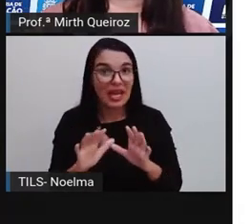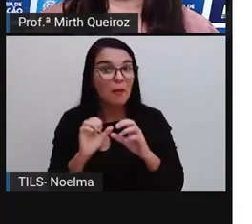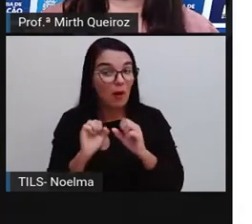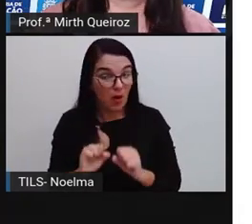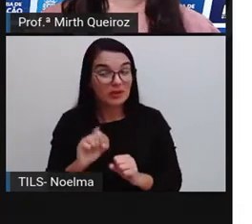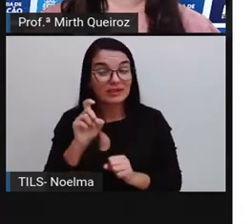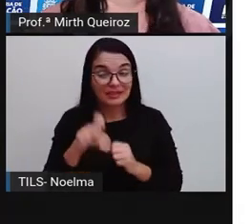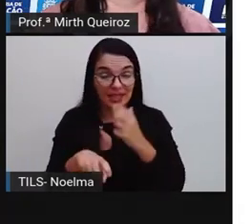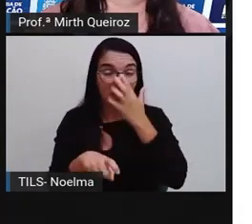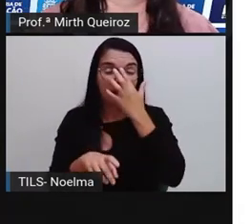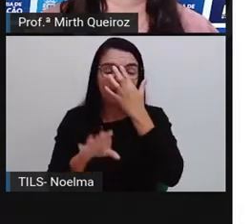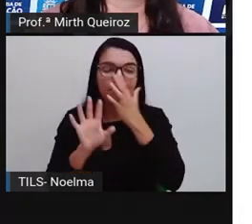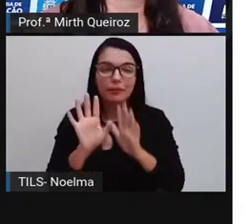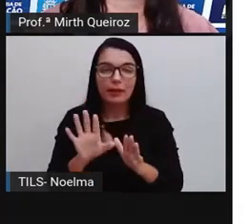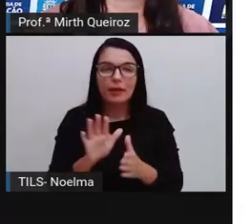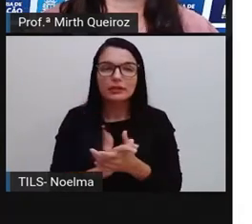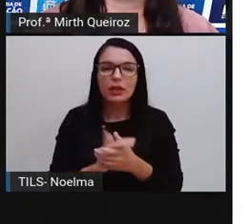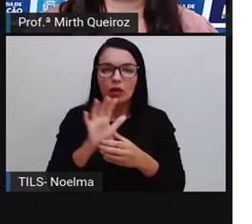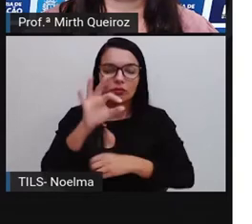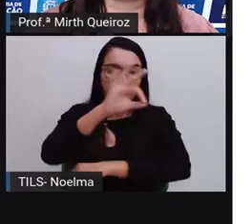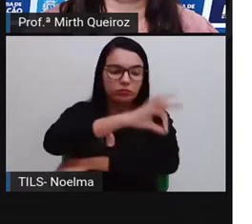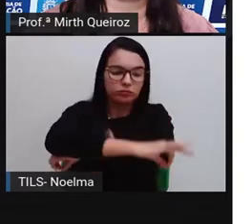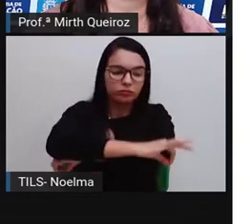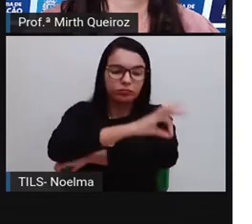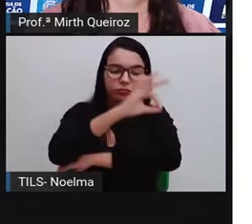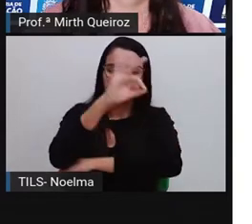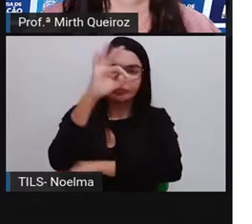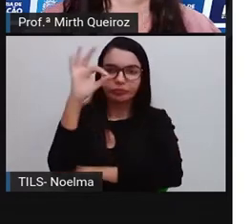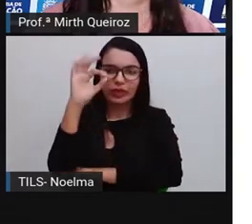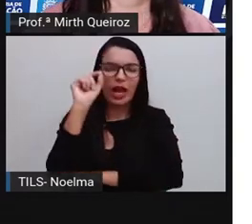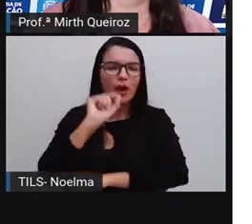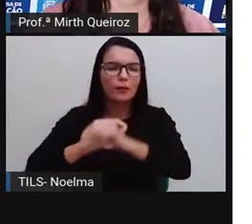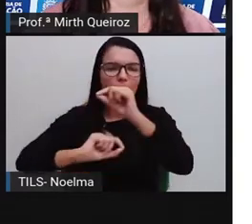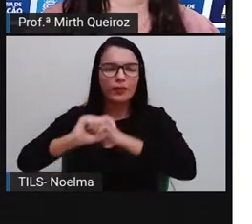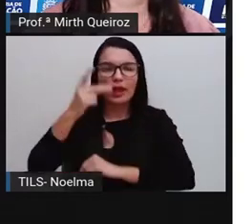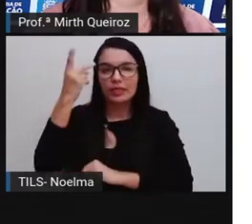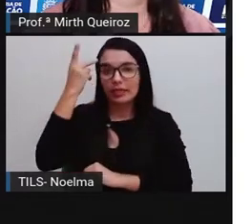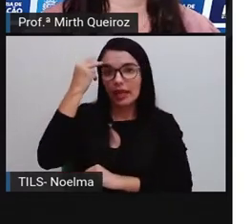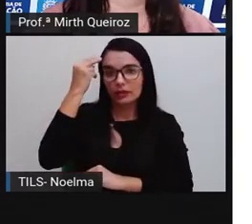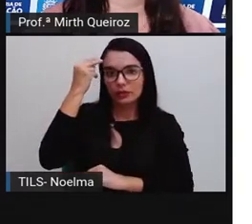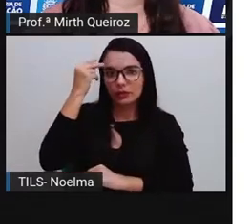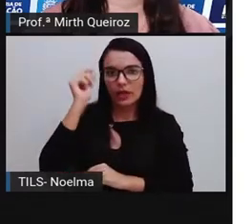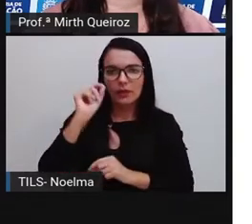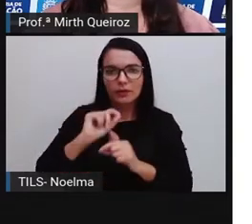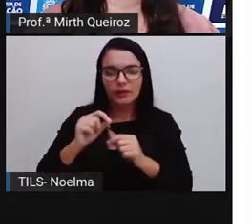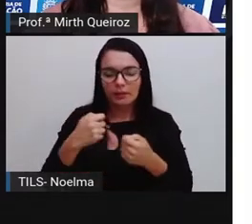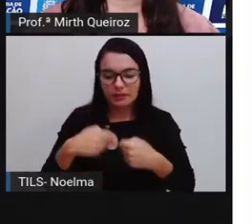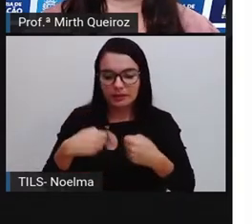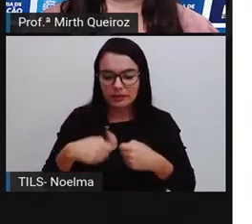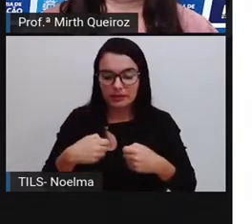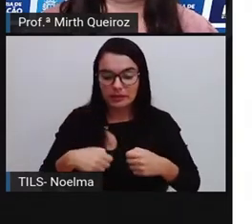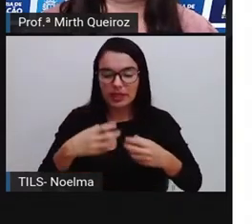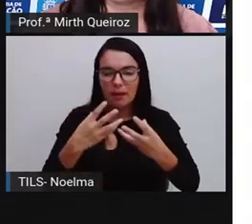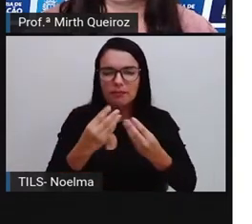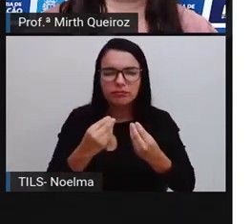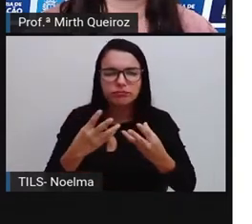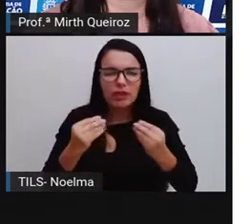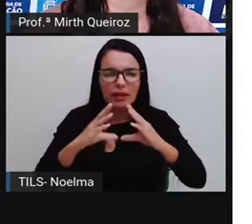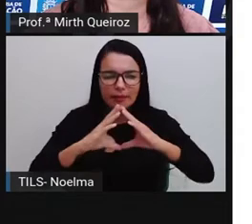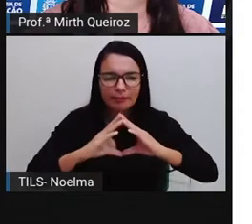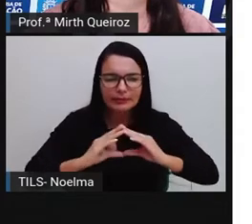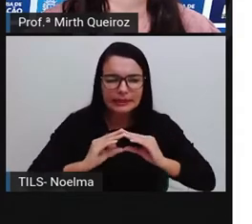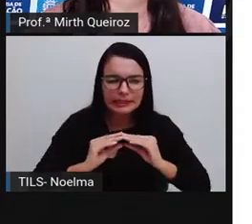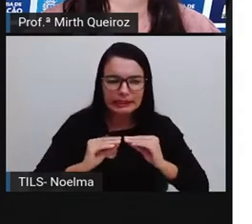ser isso, né? O petróleo é um combustível natural originado do processo de decomposição de milhares de